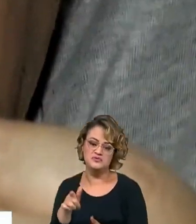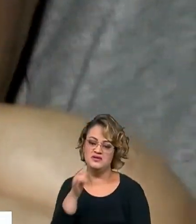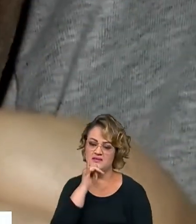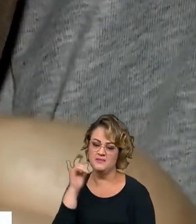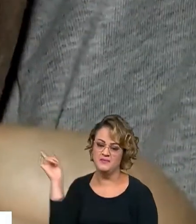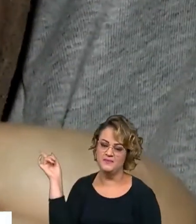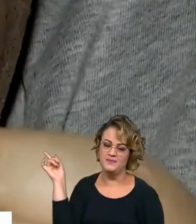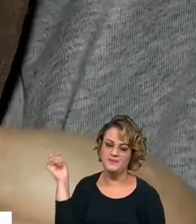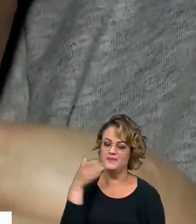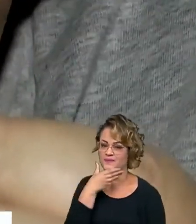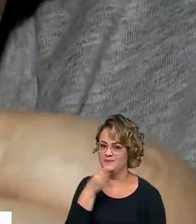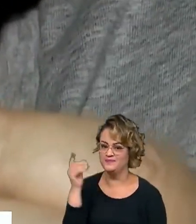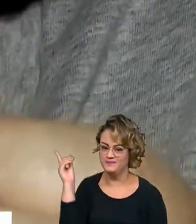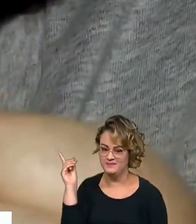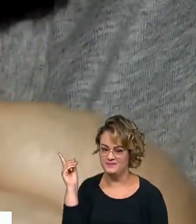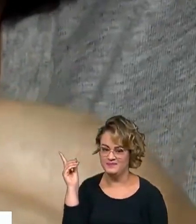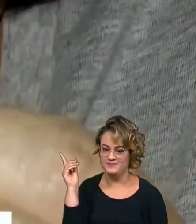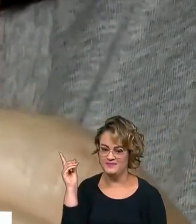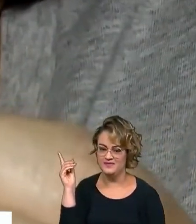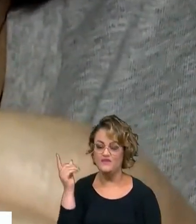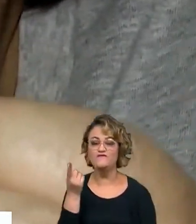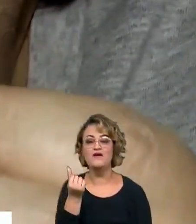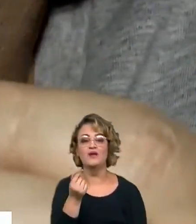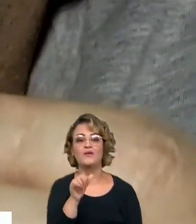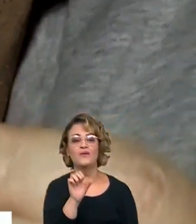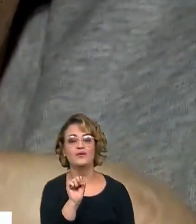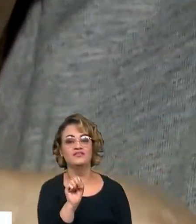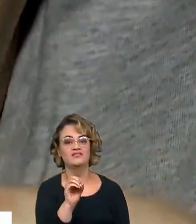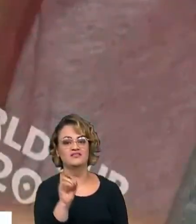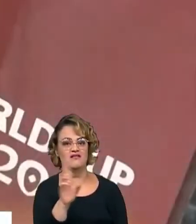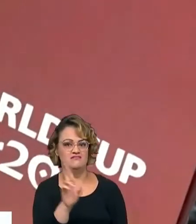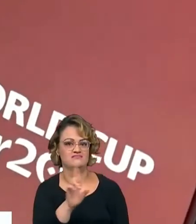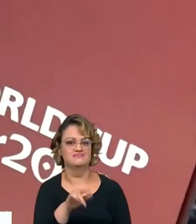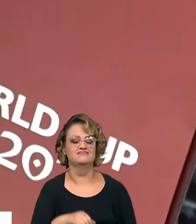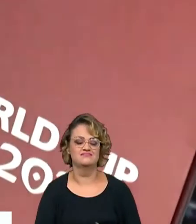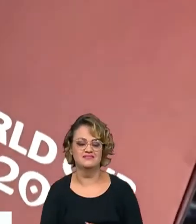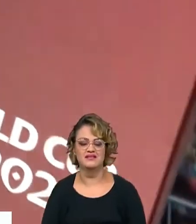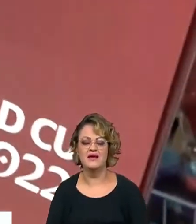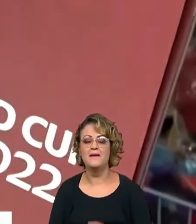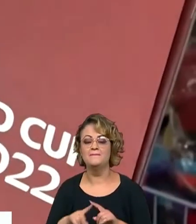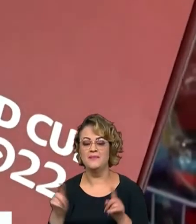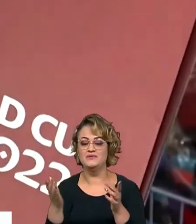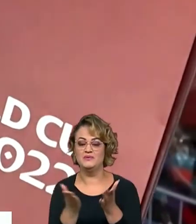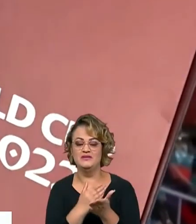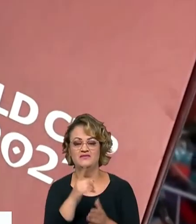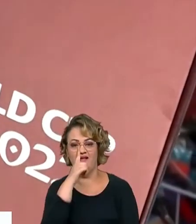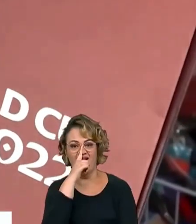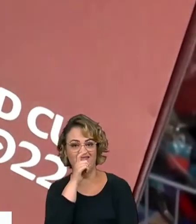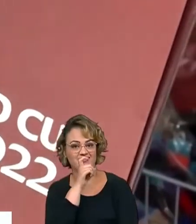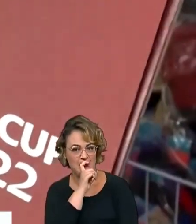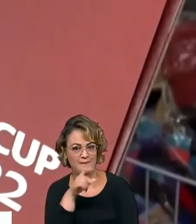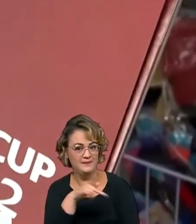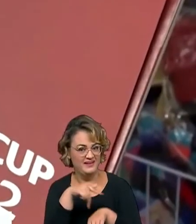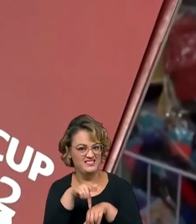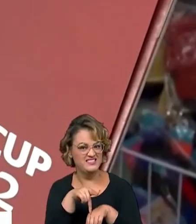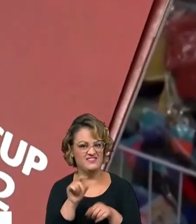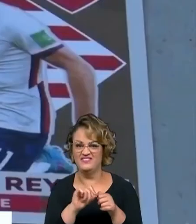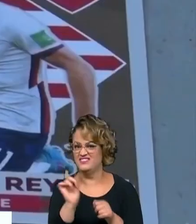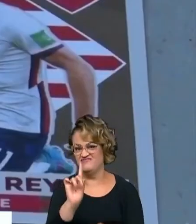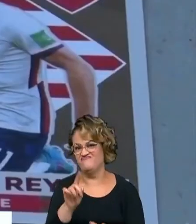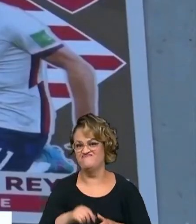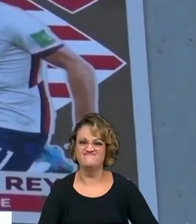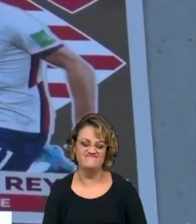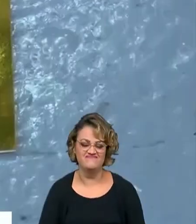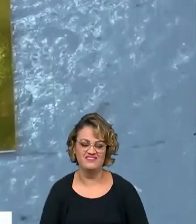uma do Cristiano Ronaldo, que vale cerca de 80 reais. Mas o livro do Catar não vai entrar para a coleção.